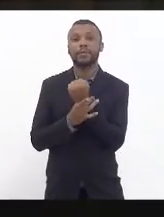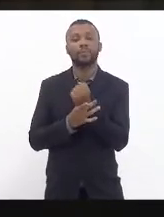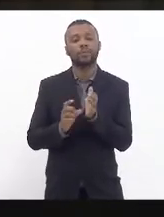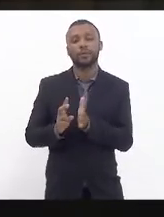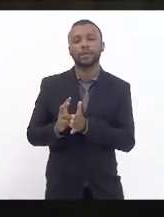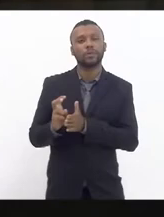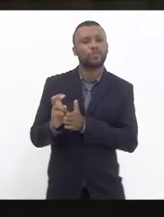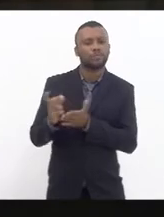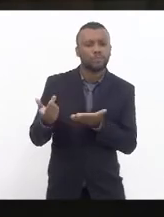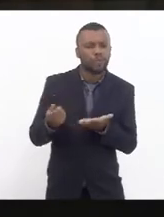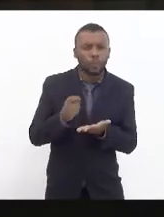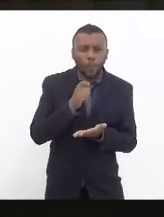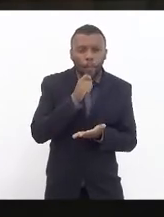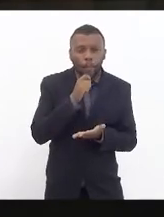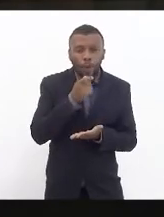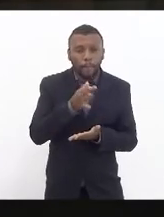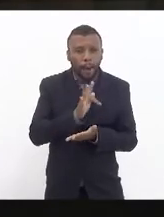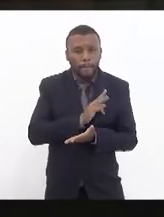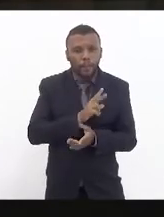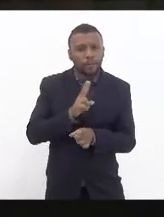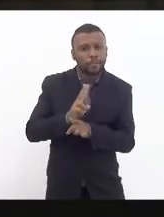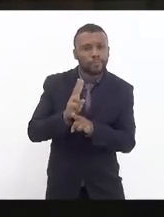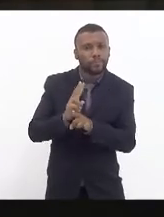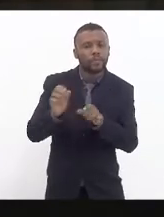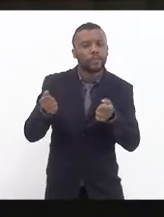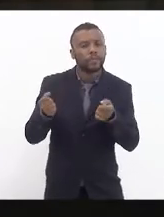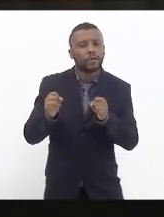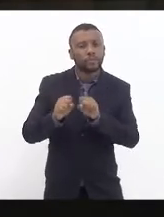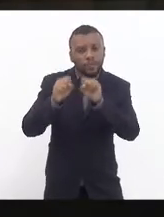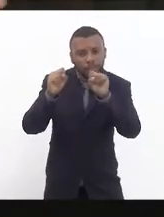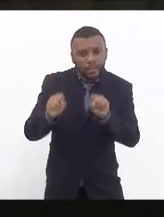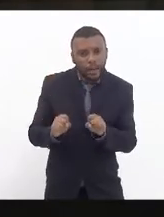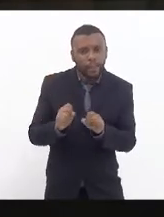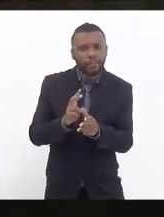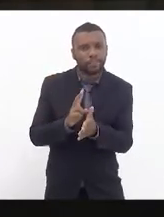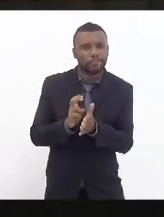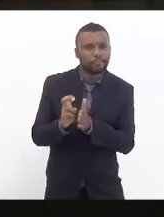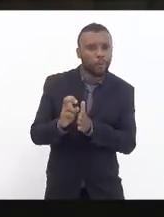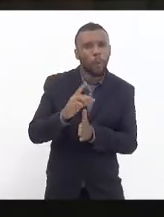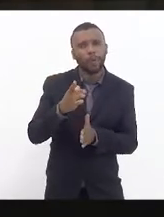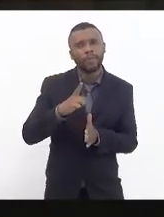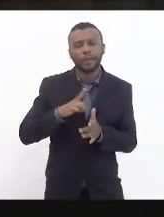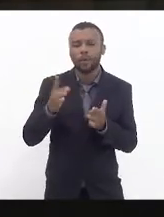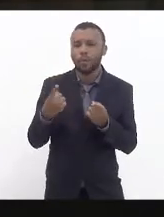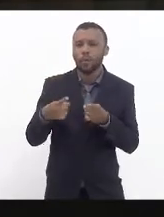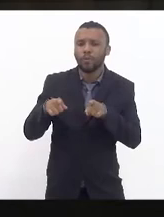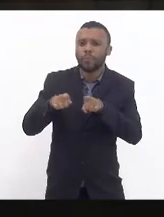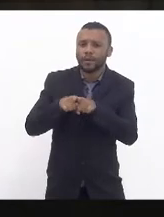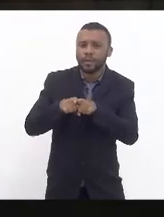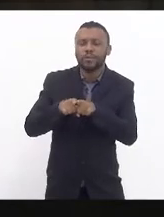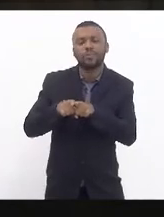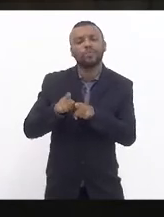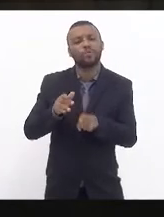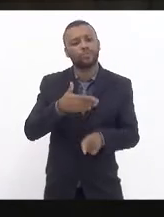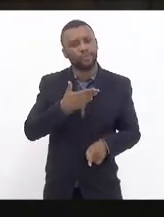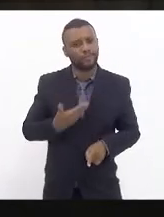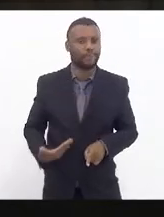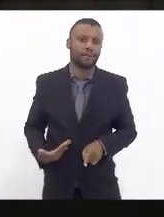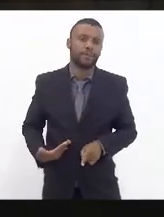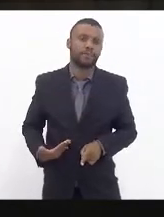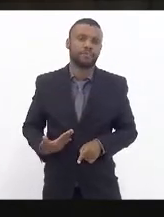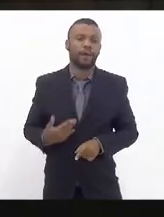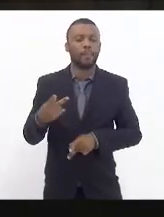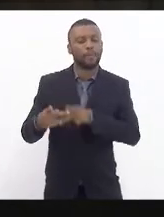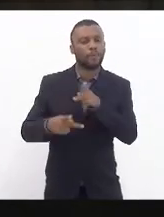não tem uma uma polícia lá do sistema ferroviário ou se existe um convênio com o estado a população não sabe mas eu tenho